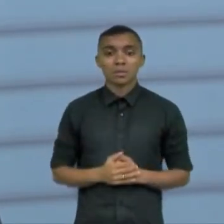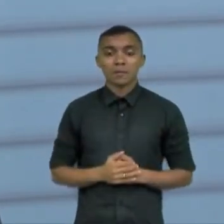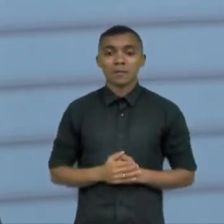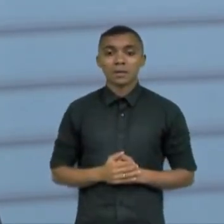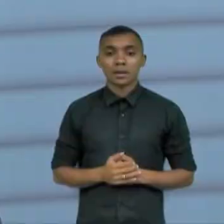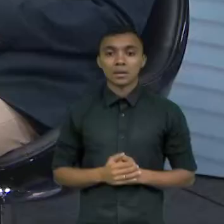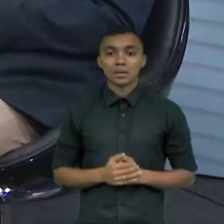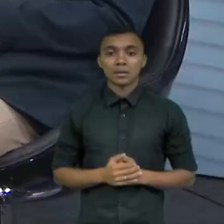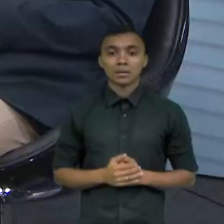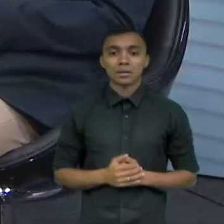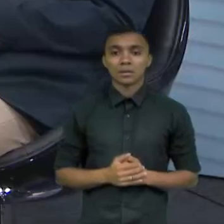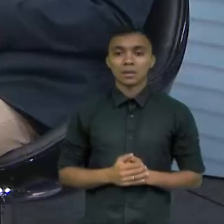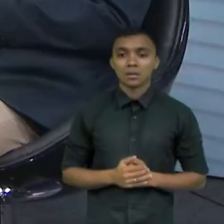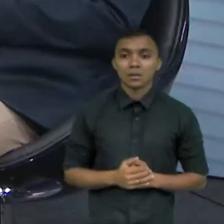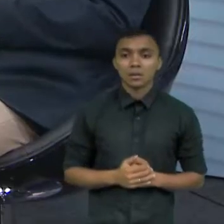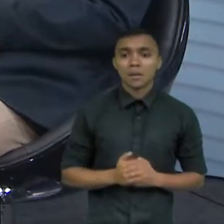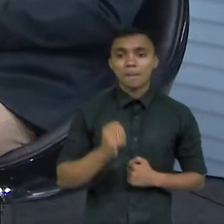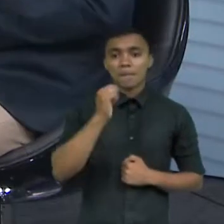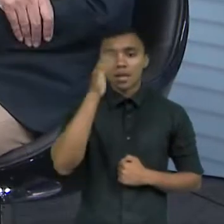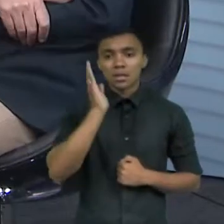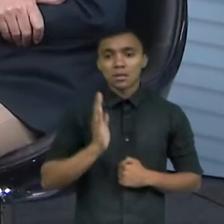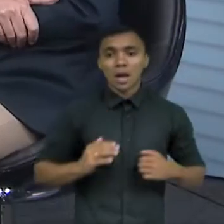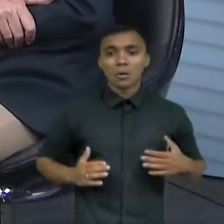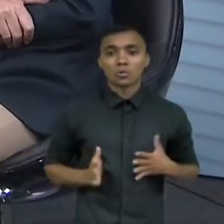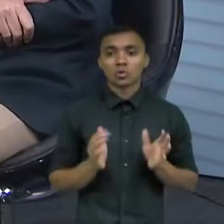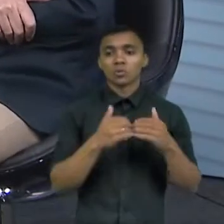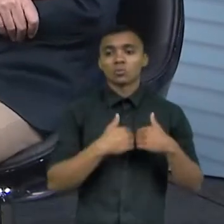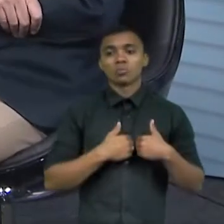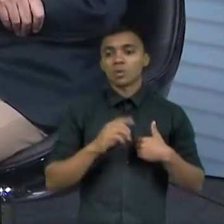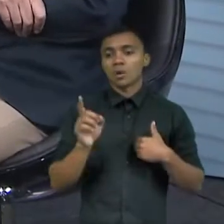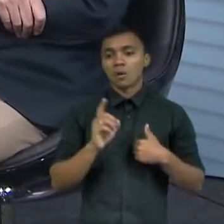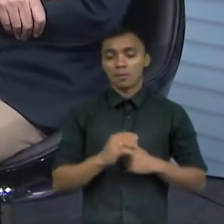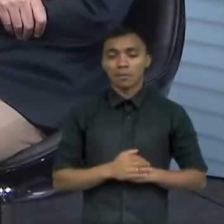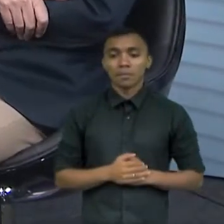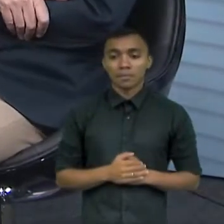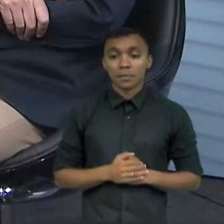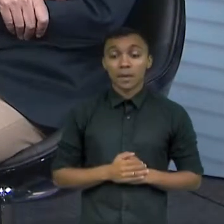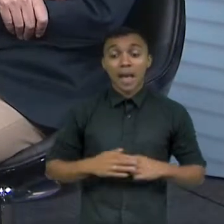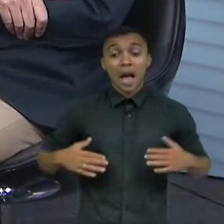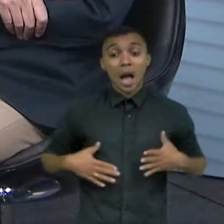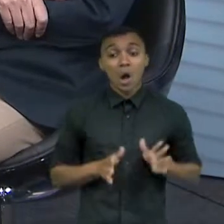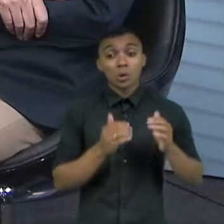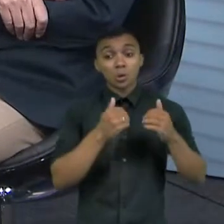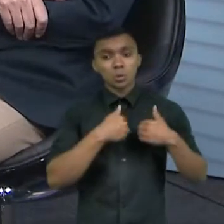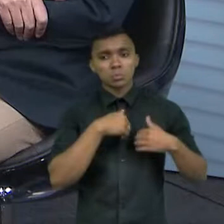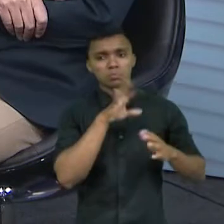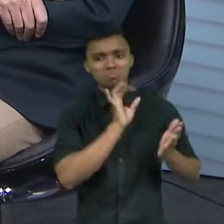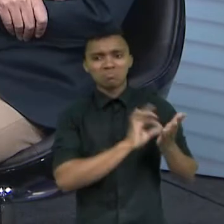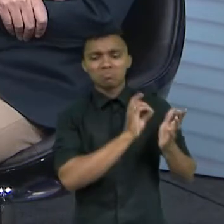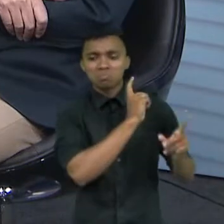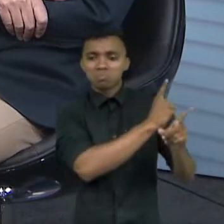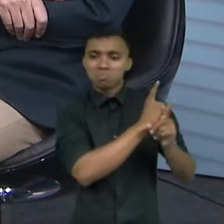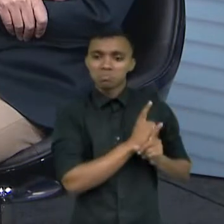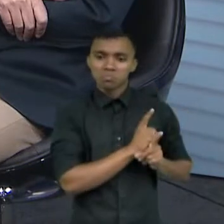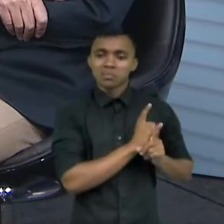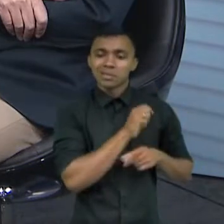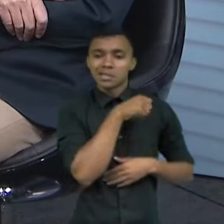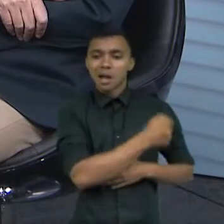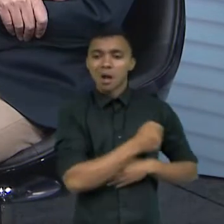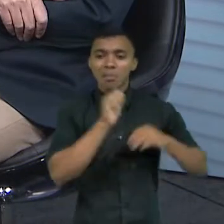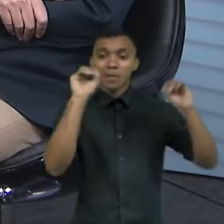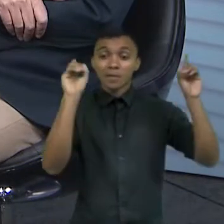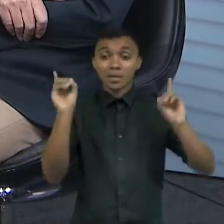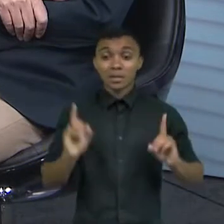não precisa ter autismo não é verdade mas assim o autismo ele foi considerado uma deficiência